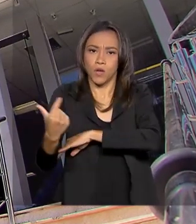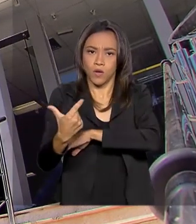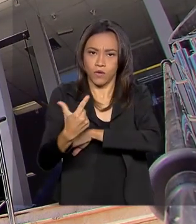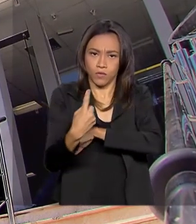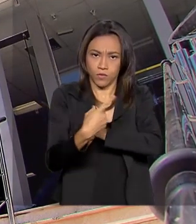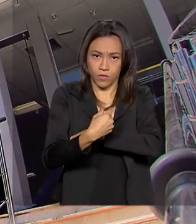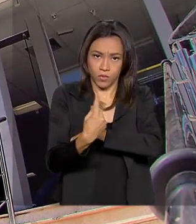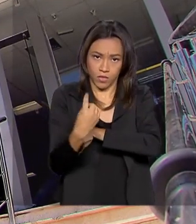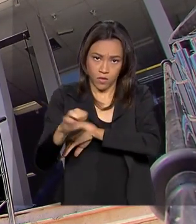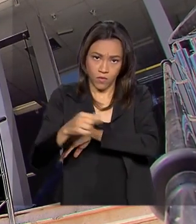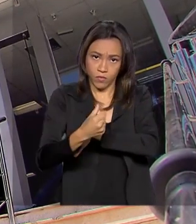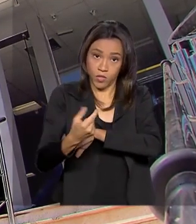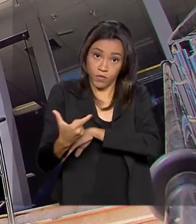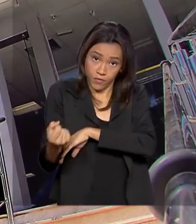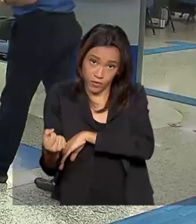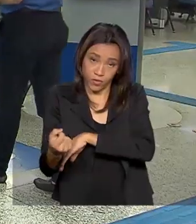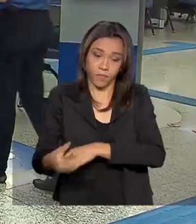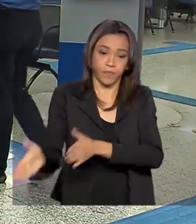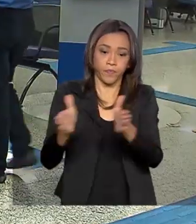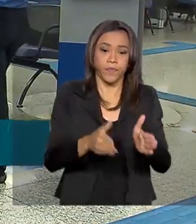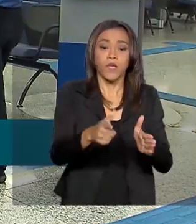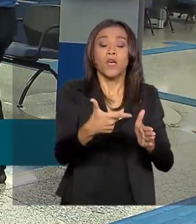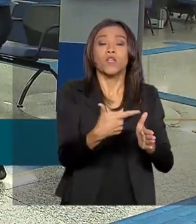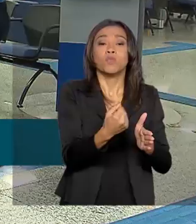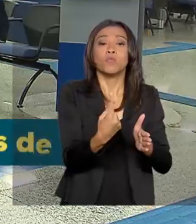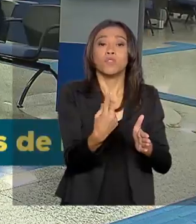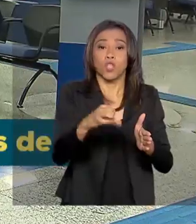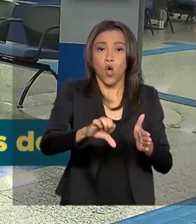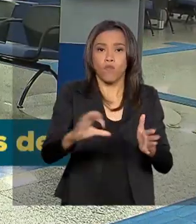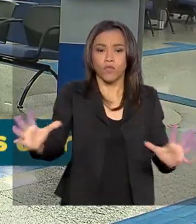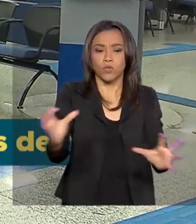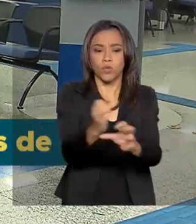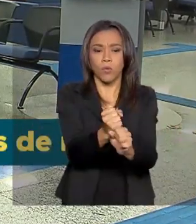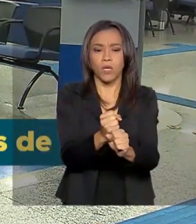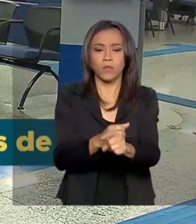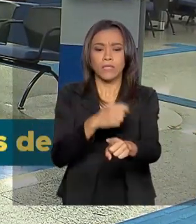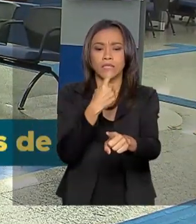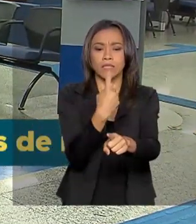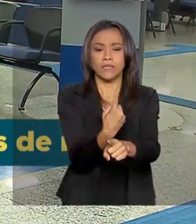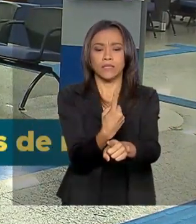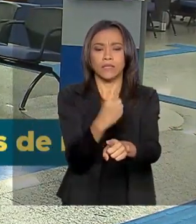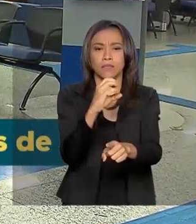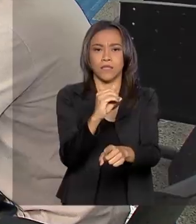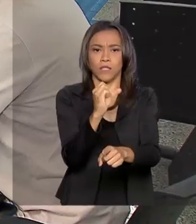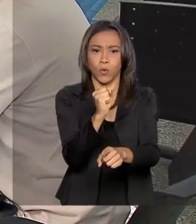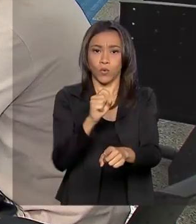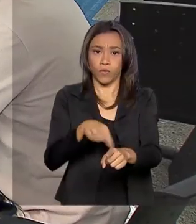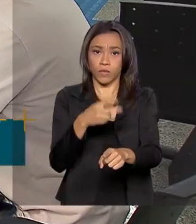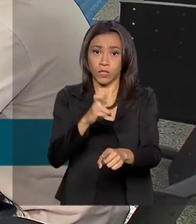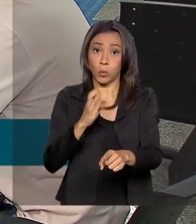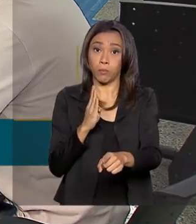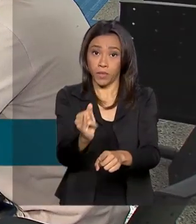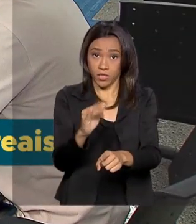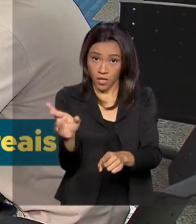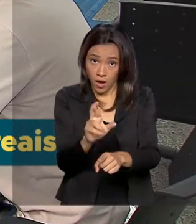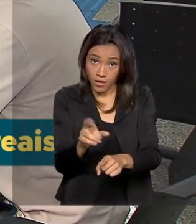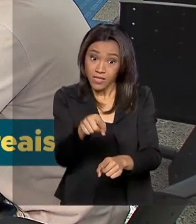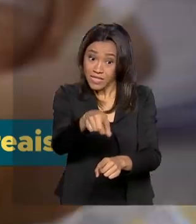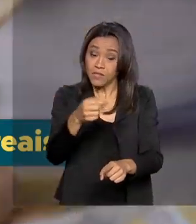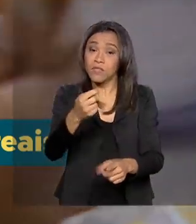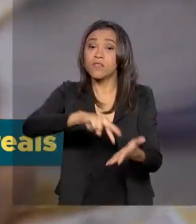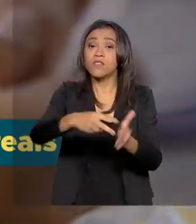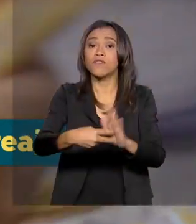feitos de julho a dezembro de 2019 totalizaram R 108,5 bilhões e representam quase a